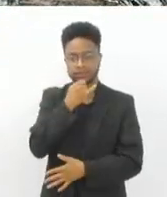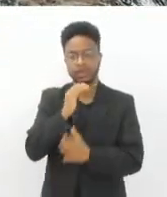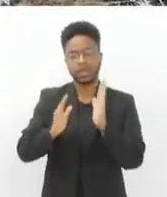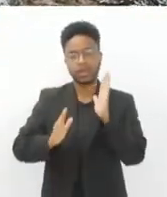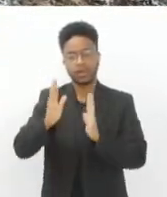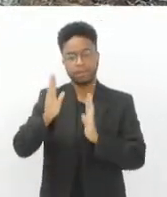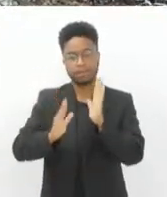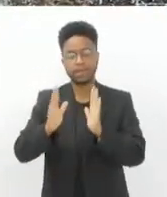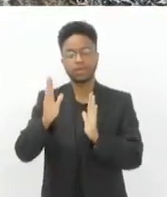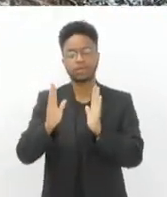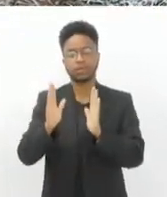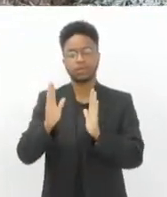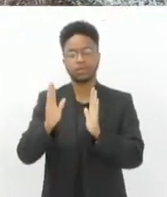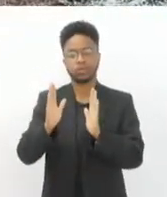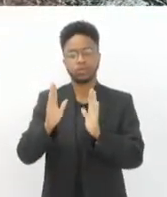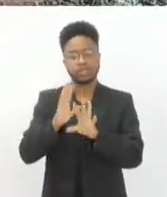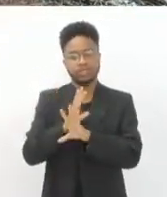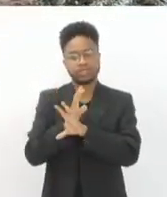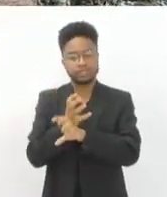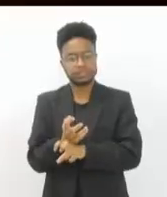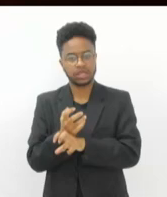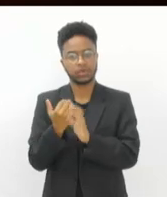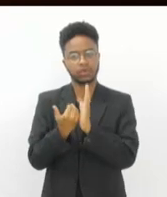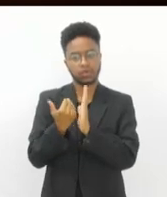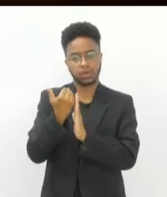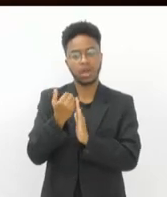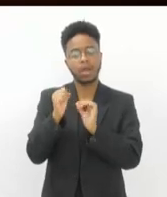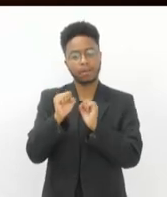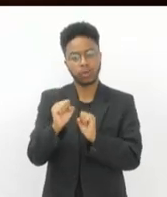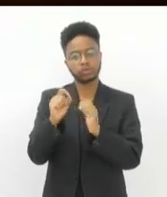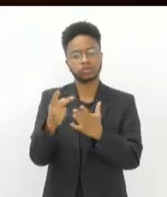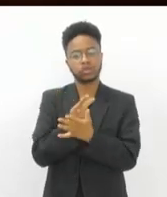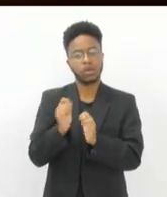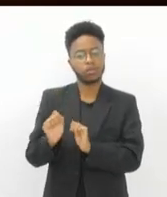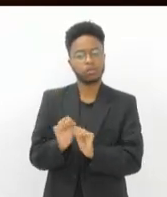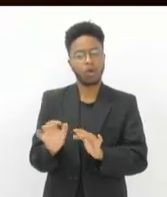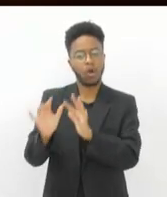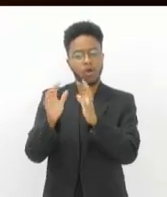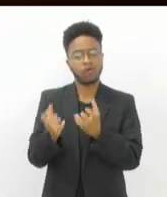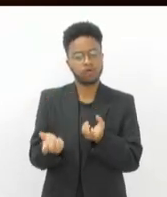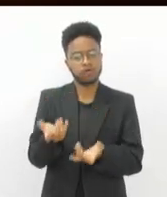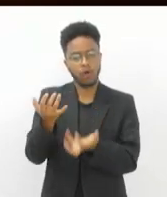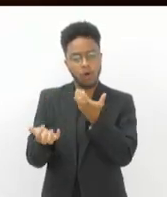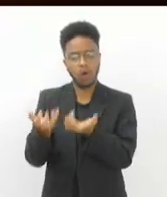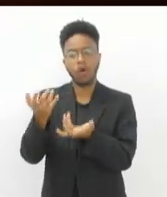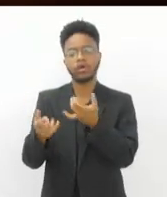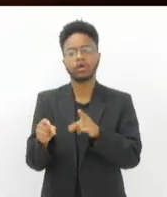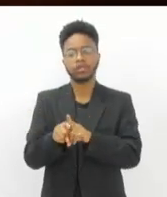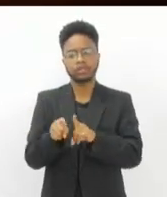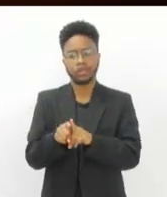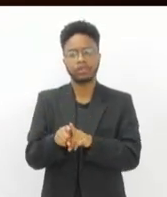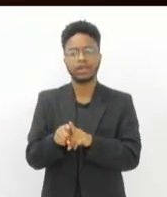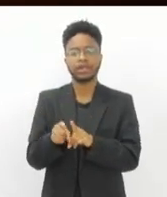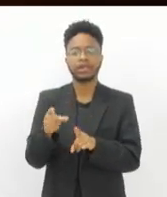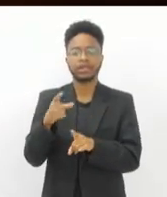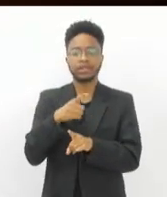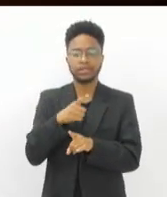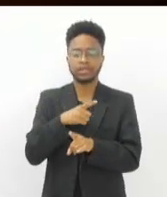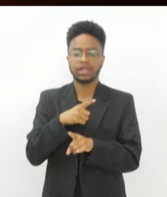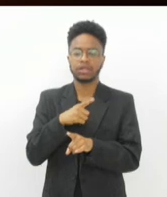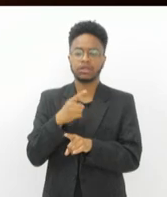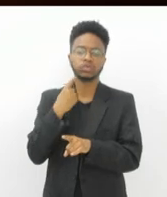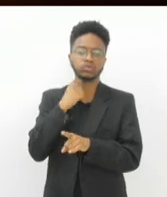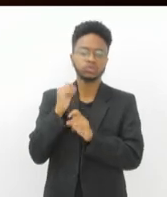principalmente nos períodos mais secos, problemas relacionados com queimadas, que vão emitir muitos poluentes e conseguem viajar por longas distâncias.